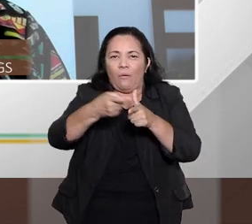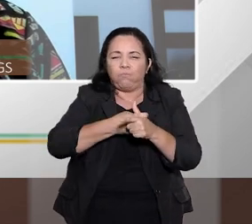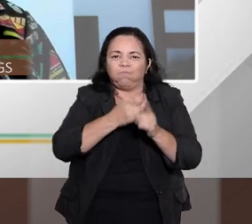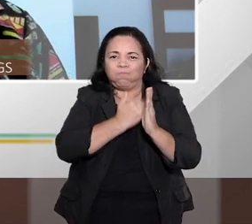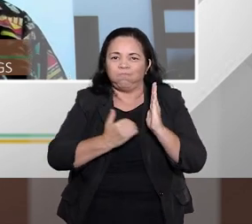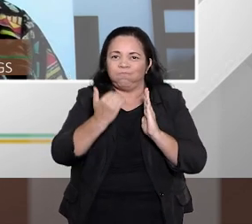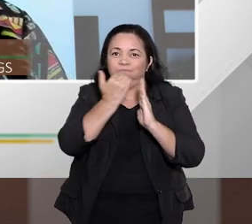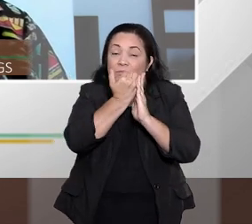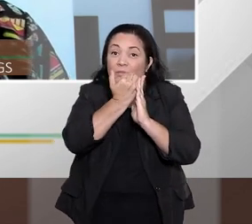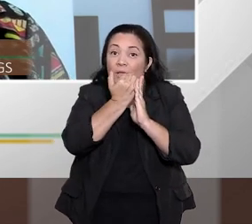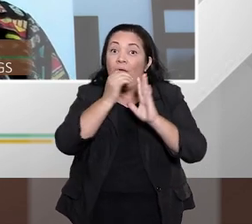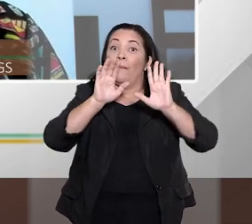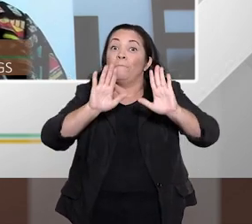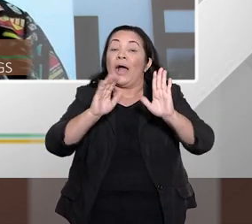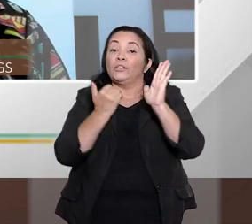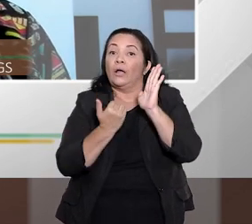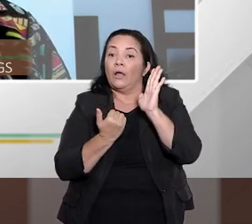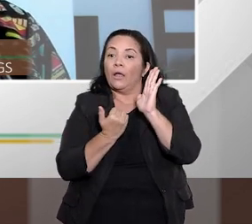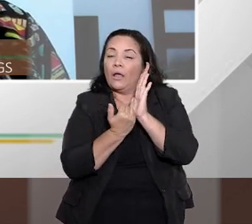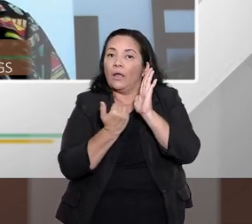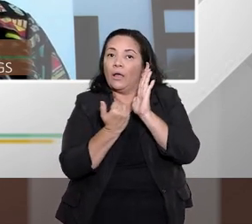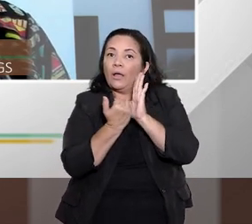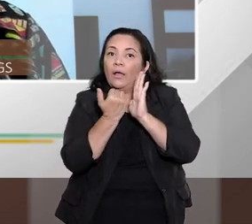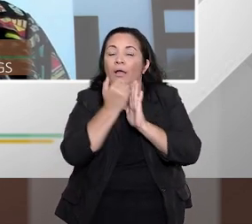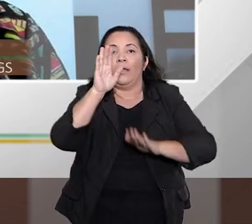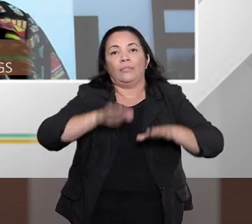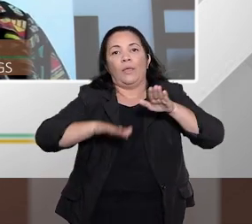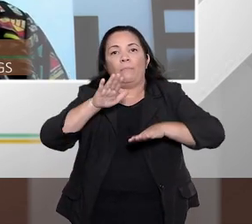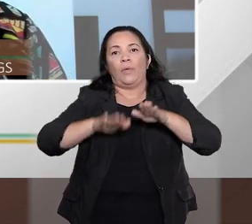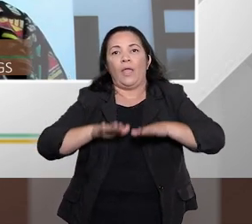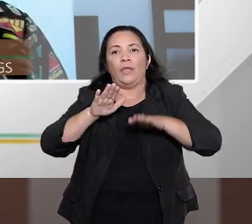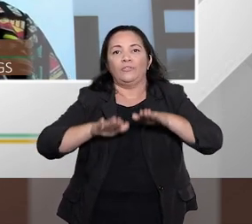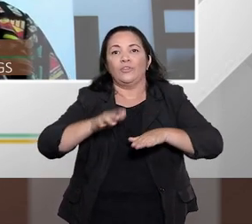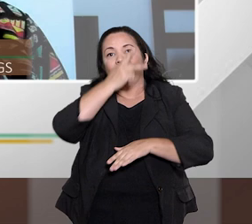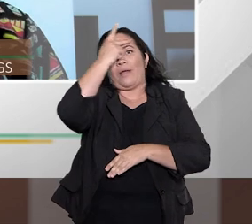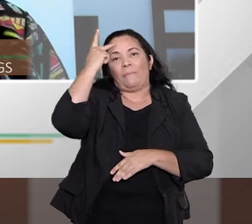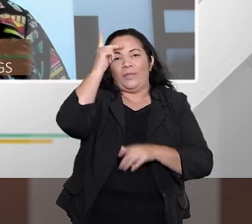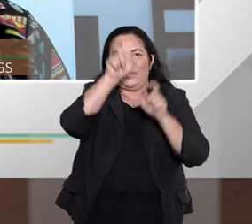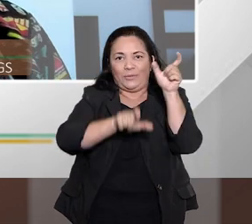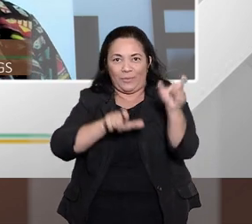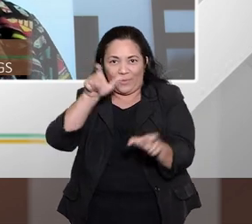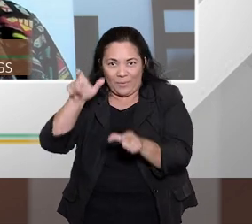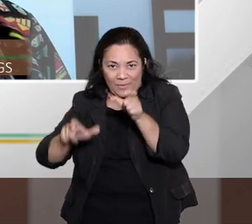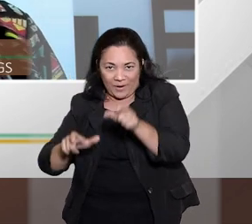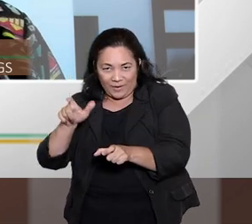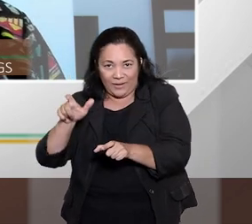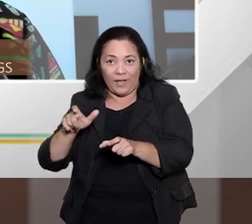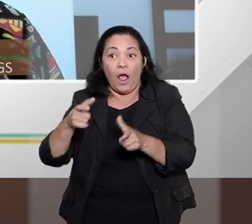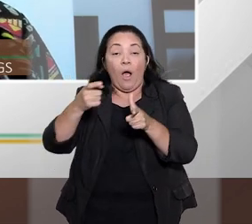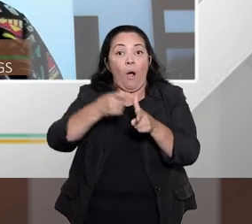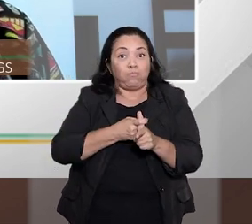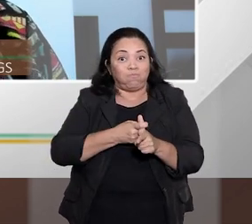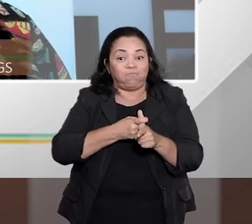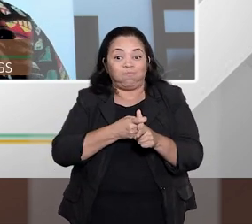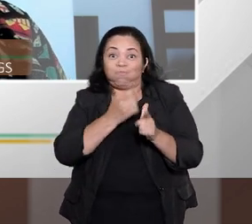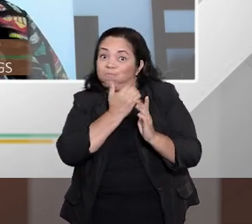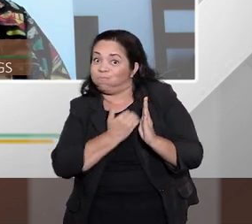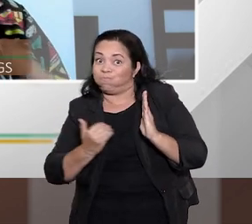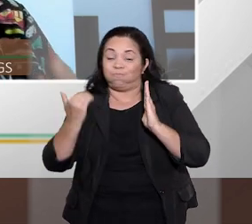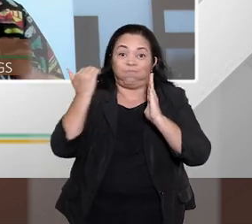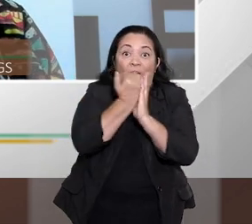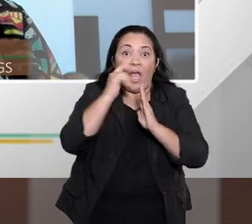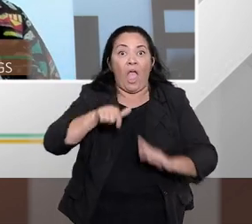O grau de endividamento depende muito da capacidade de cada uma. E o superendividamento é um